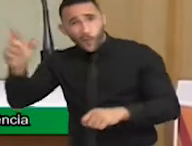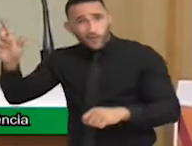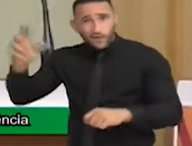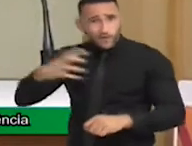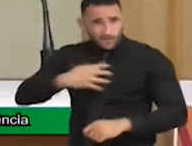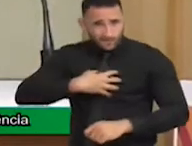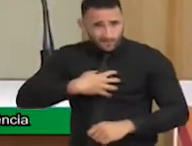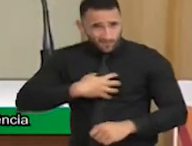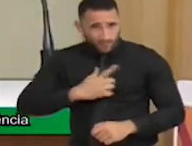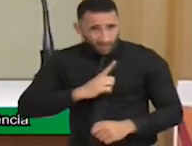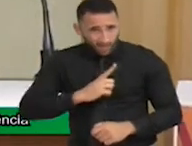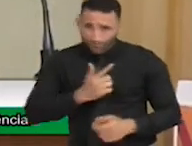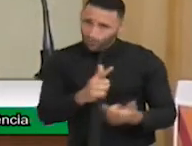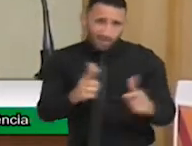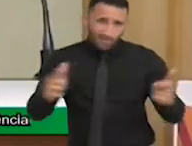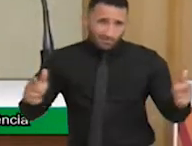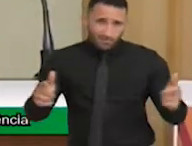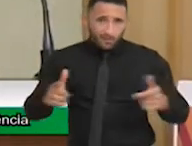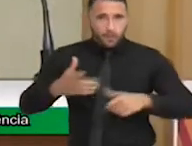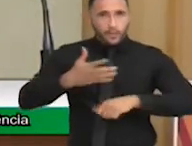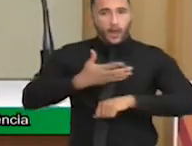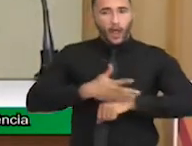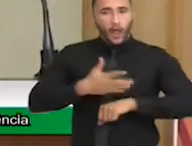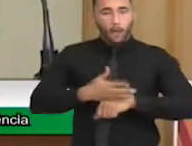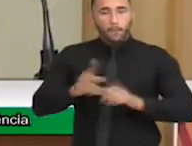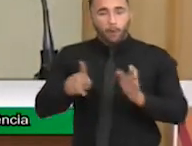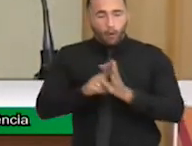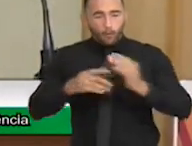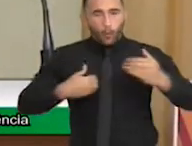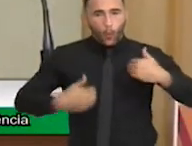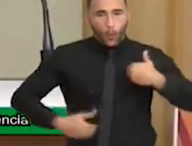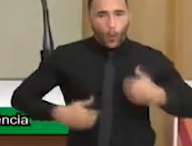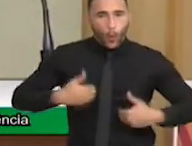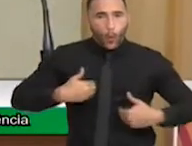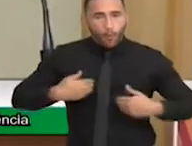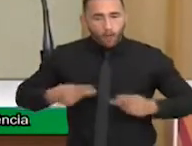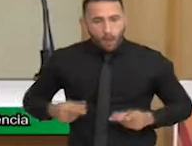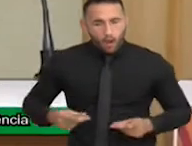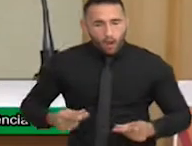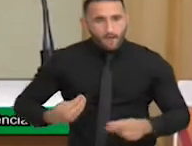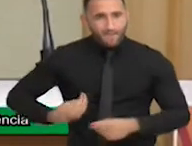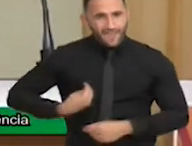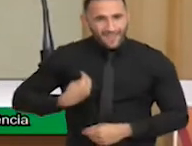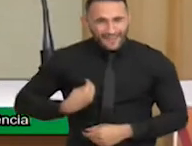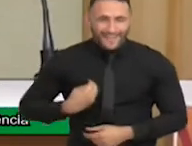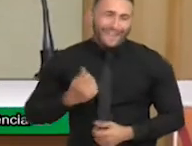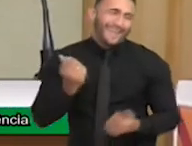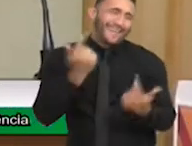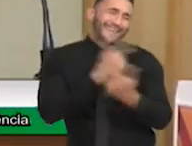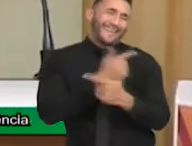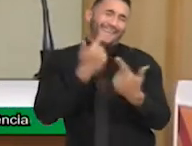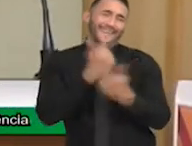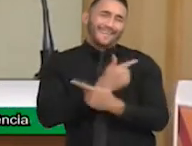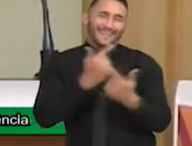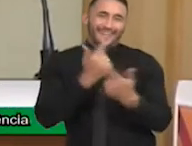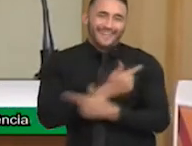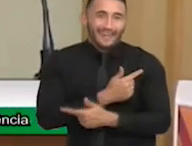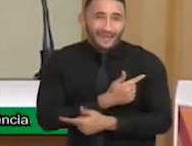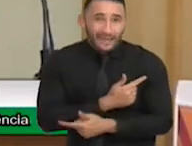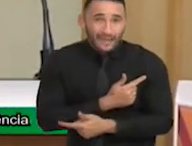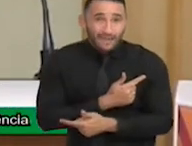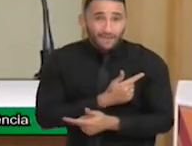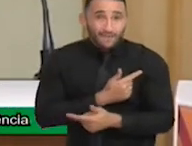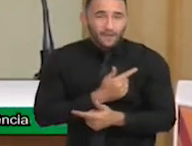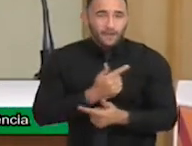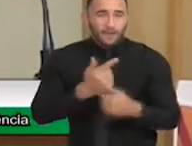não tem. Treinos motores intensivos continuados ao longo da vida dão até risada. Fisioterapia que é alta